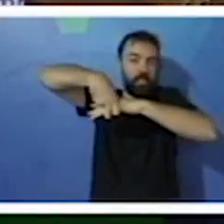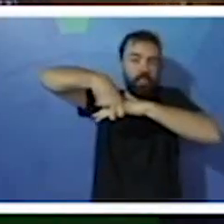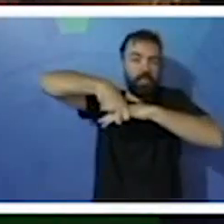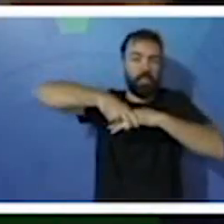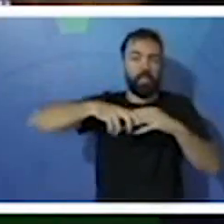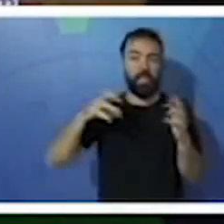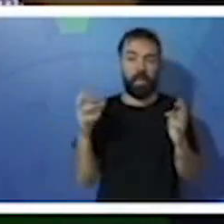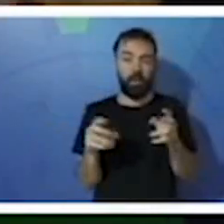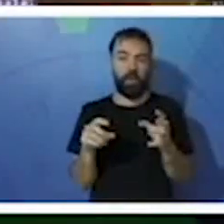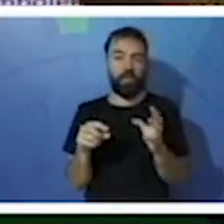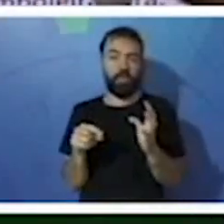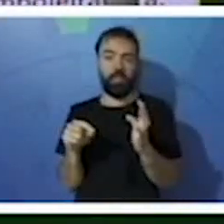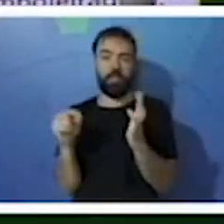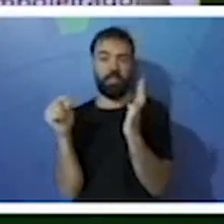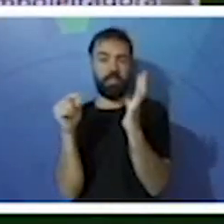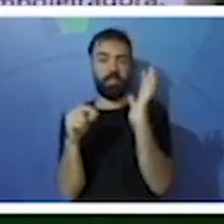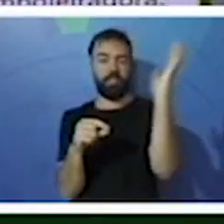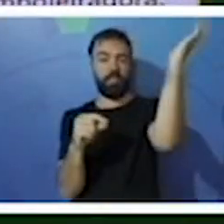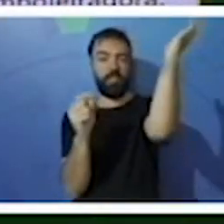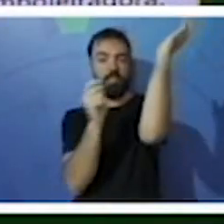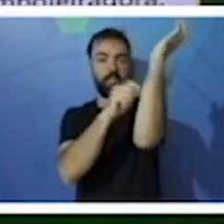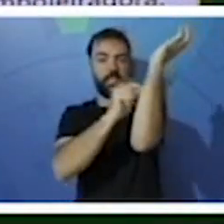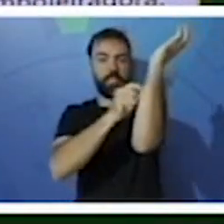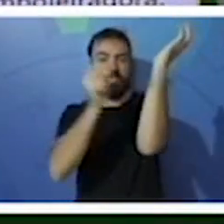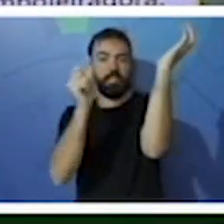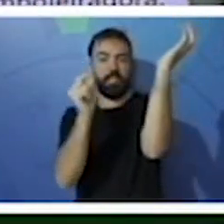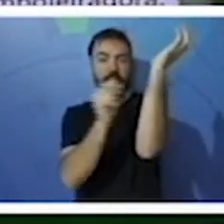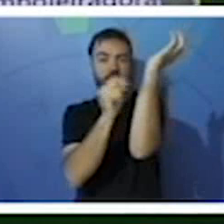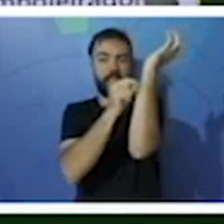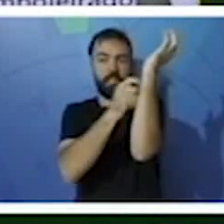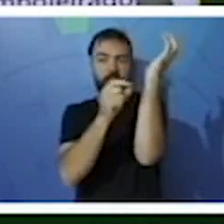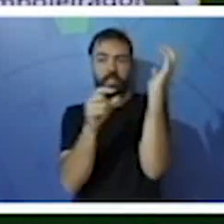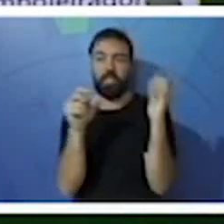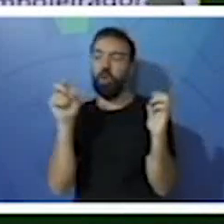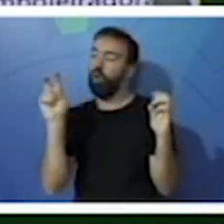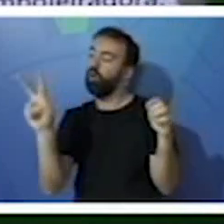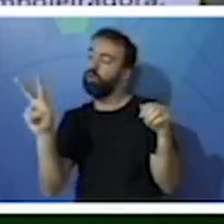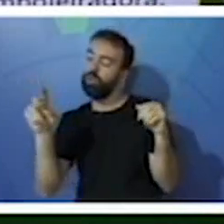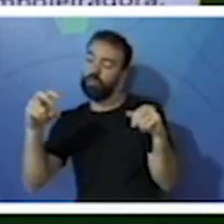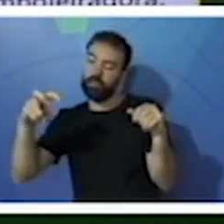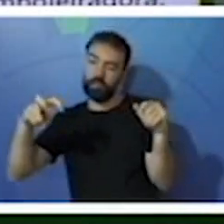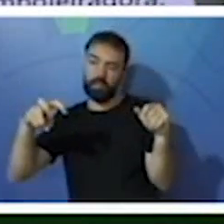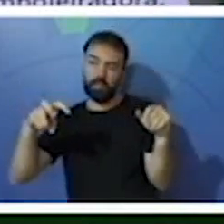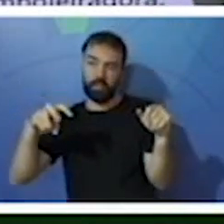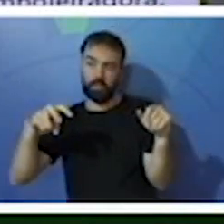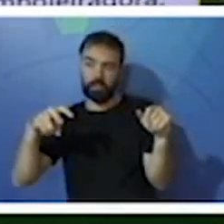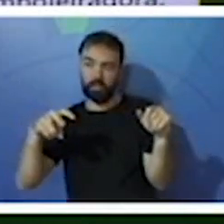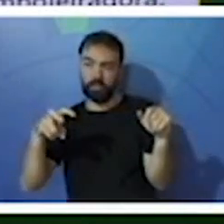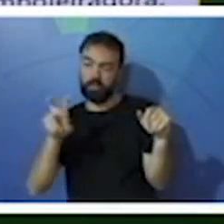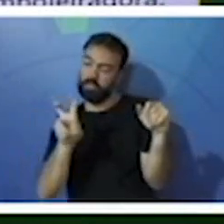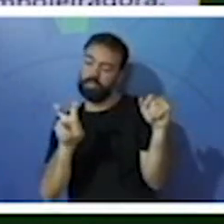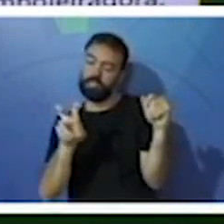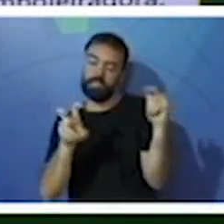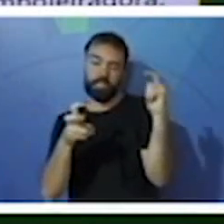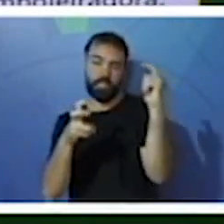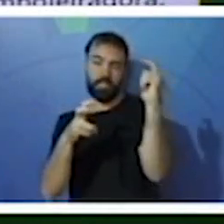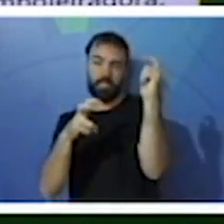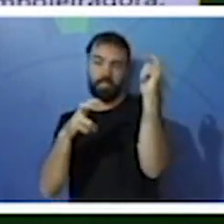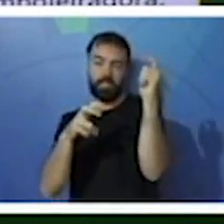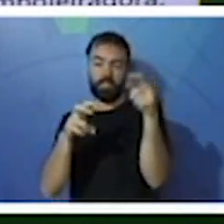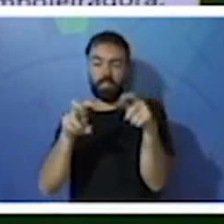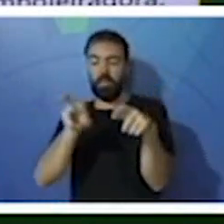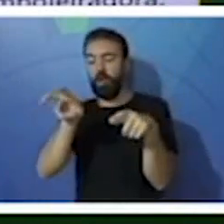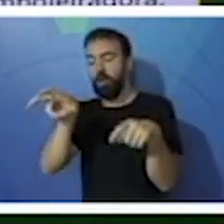Agora, aqui o pica-pau. O pica-pau, ele tem dois dedos voltados para frente e